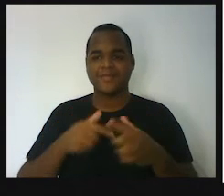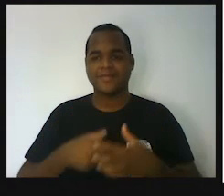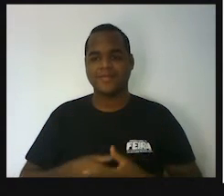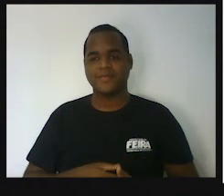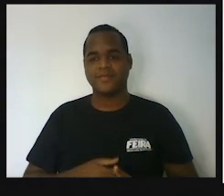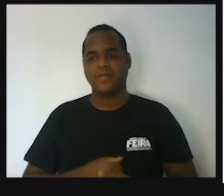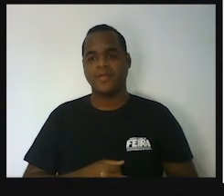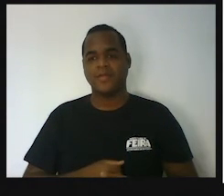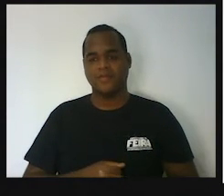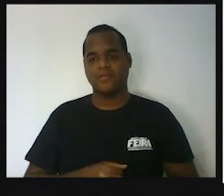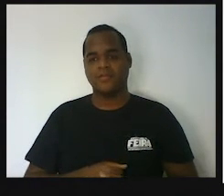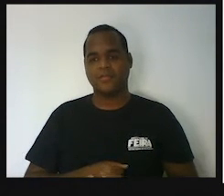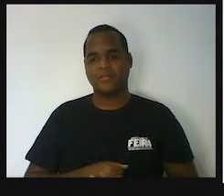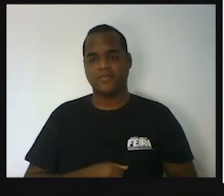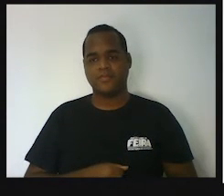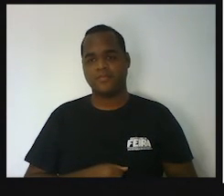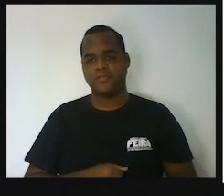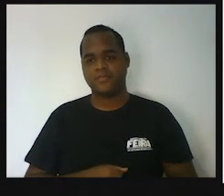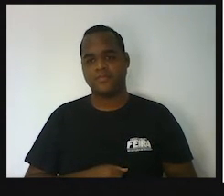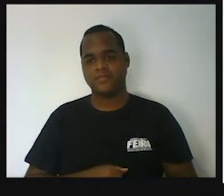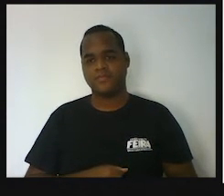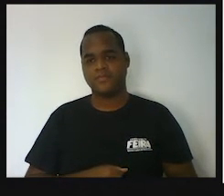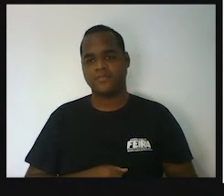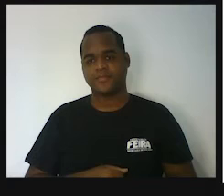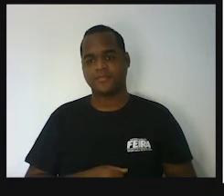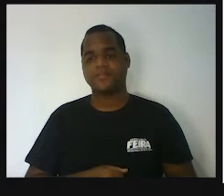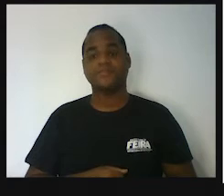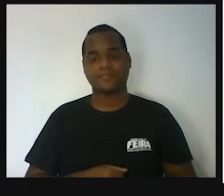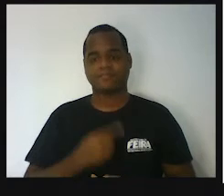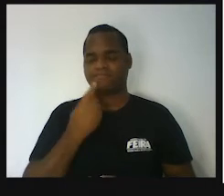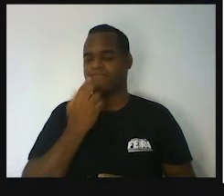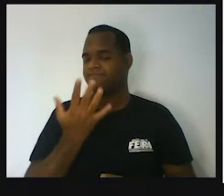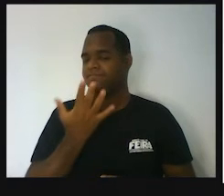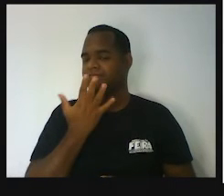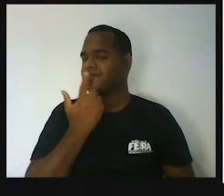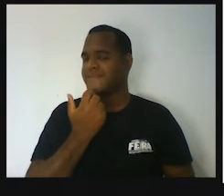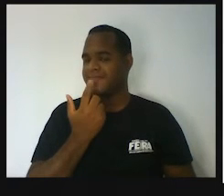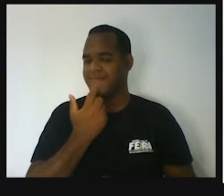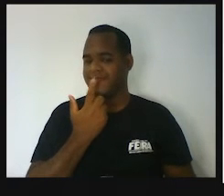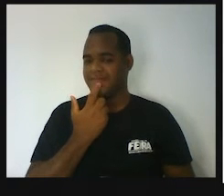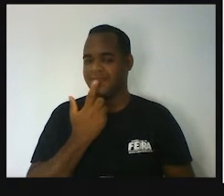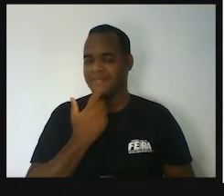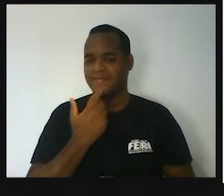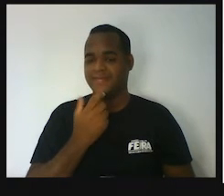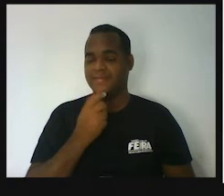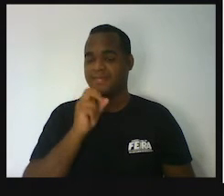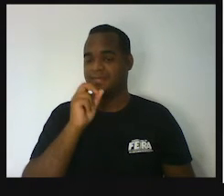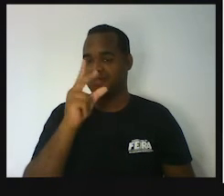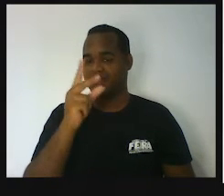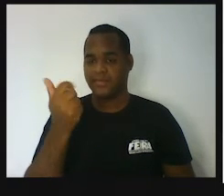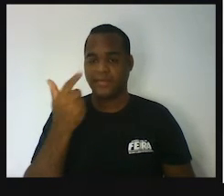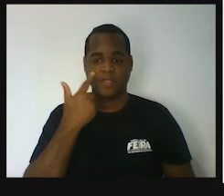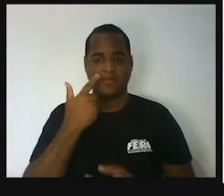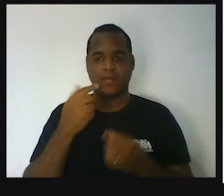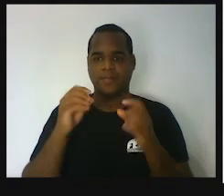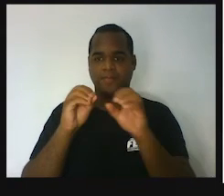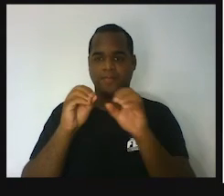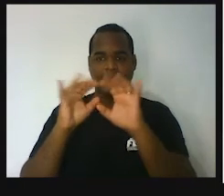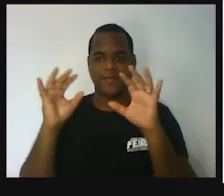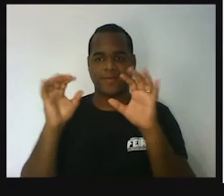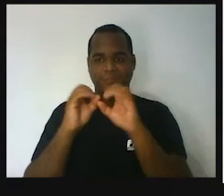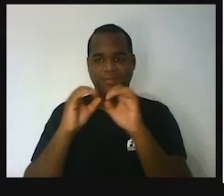E vou até colocar ele numa cor vermelha. Olha só. E deixar ele bem destacado.